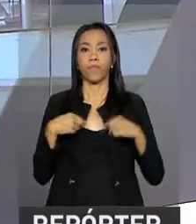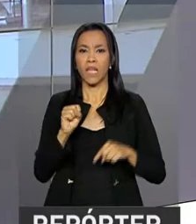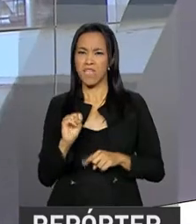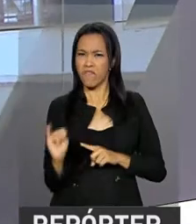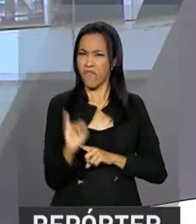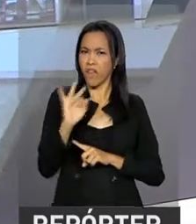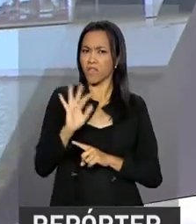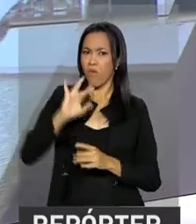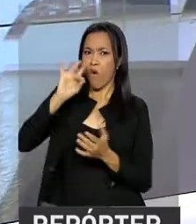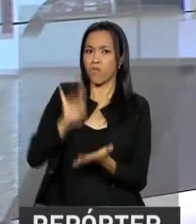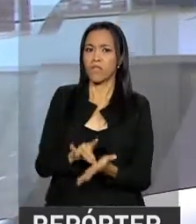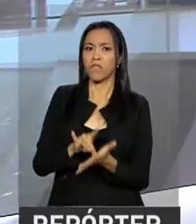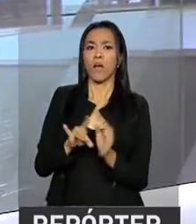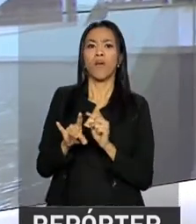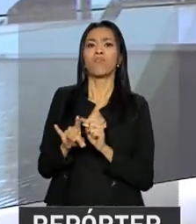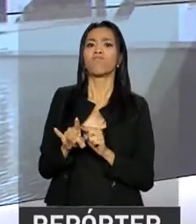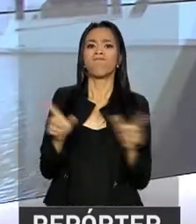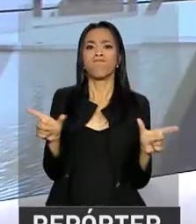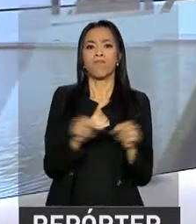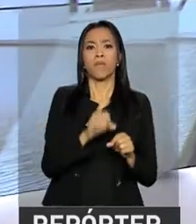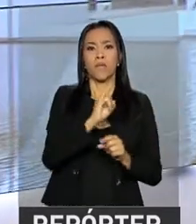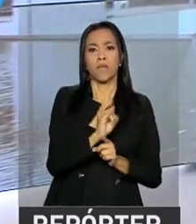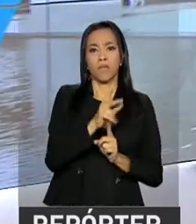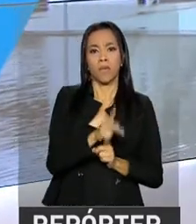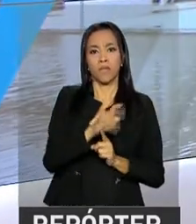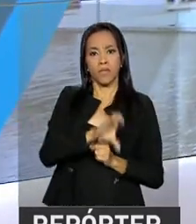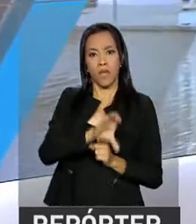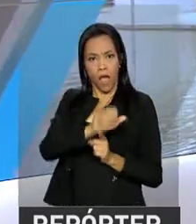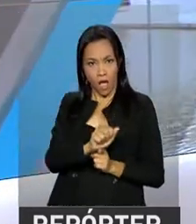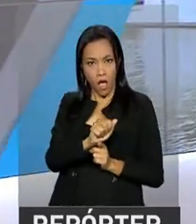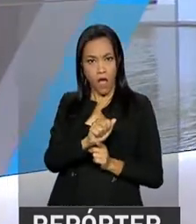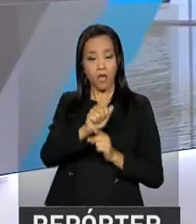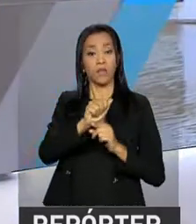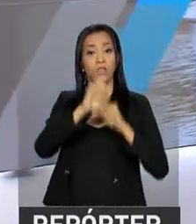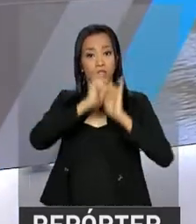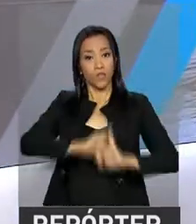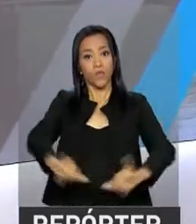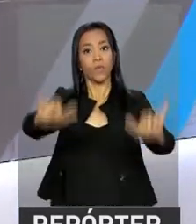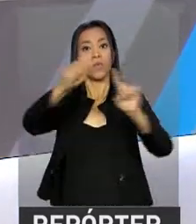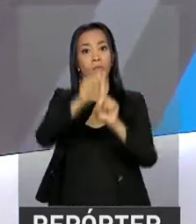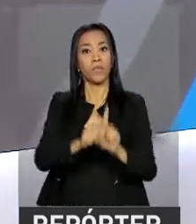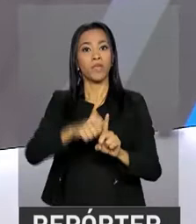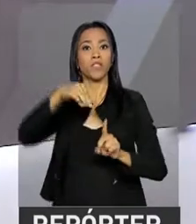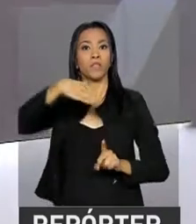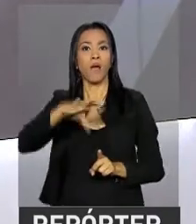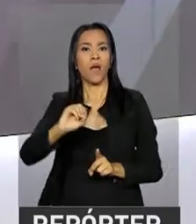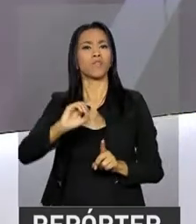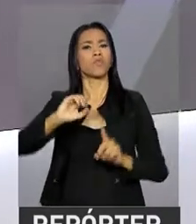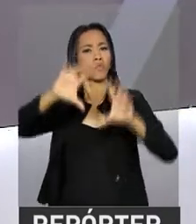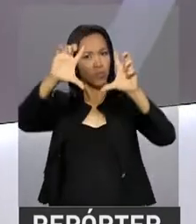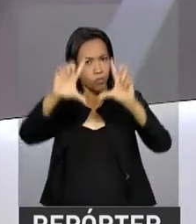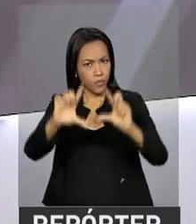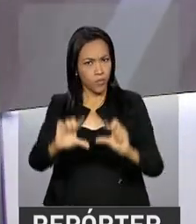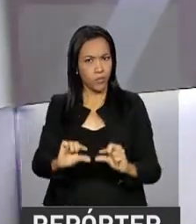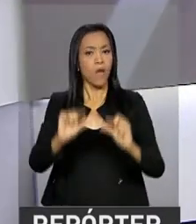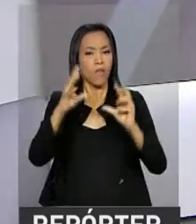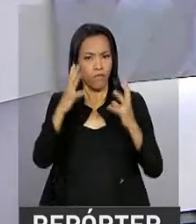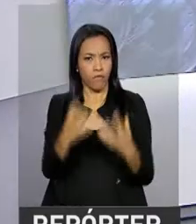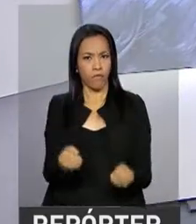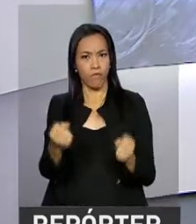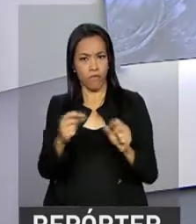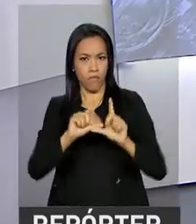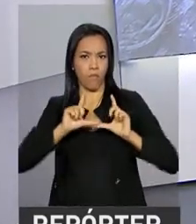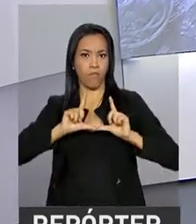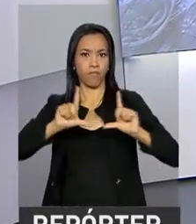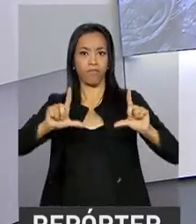A inflação oficial indicada pelo IPCA registrou em março desaceleração. Vamos colocar os números aqui no telão.